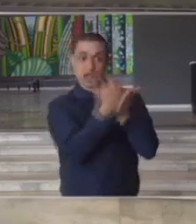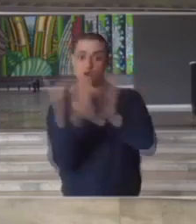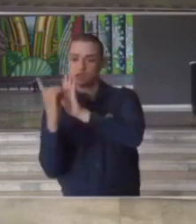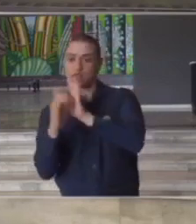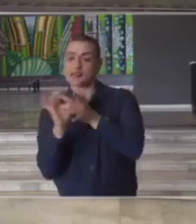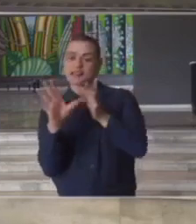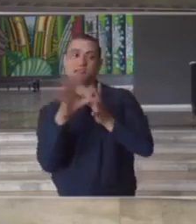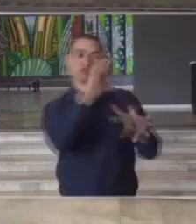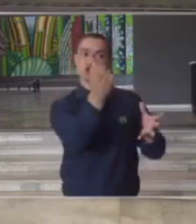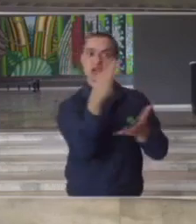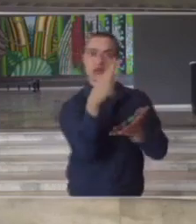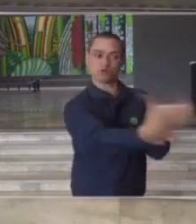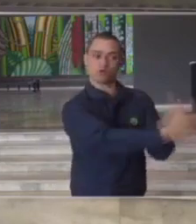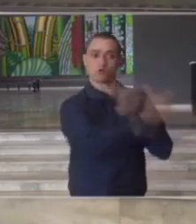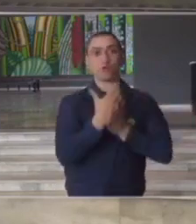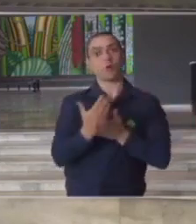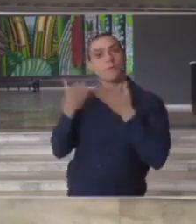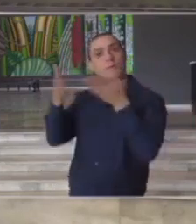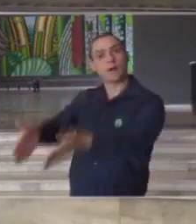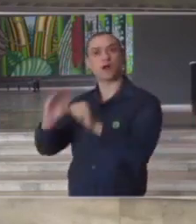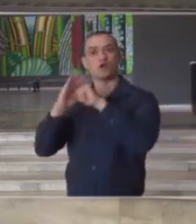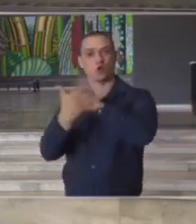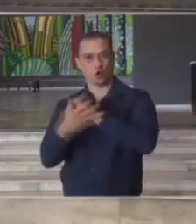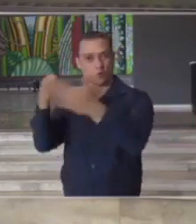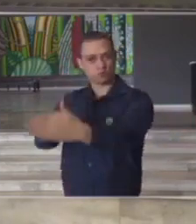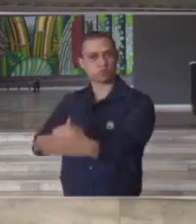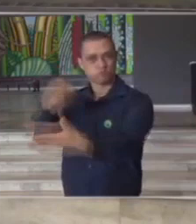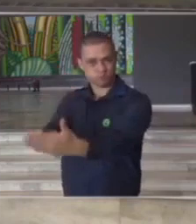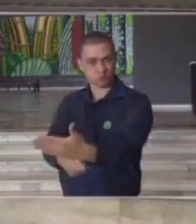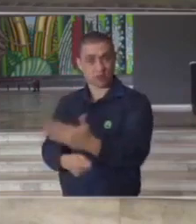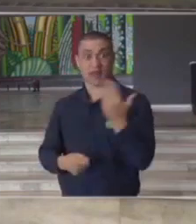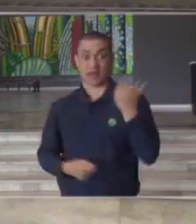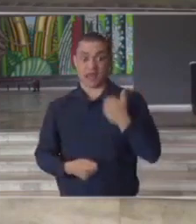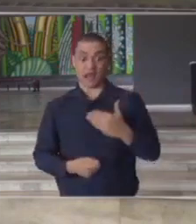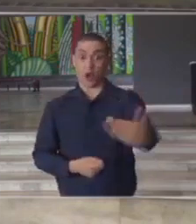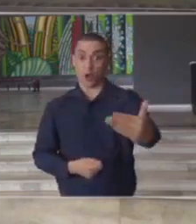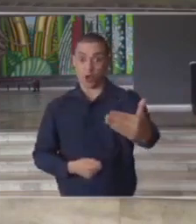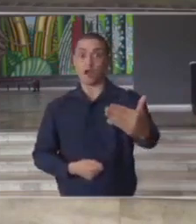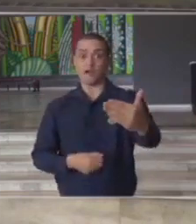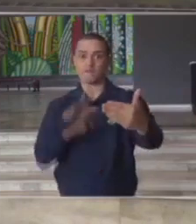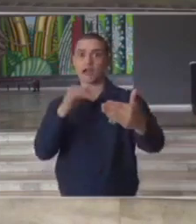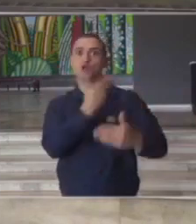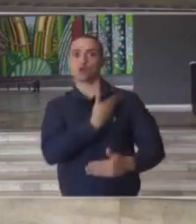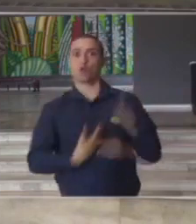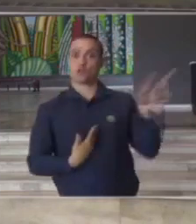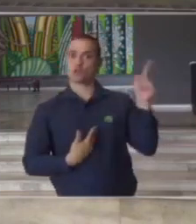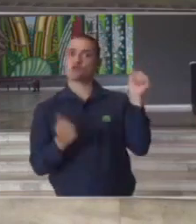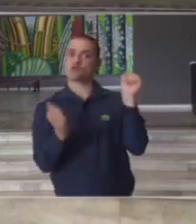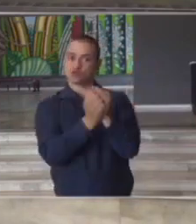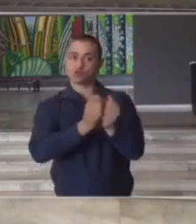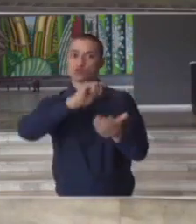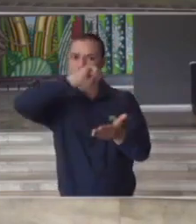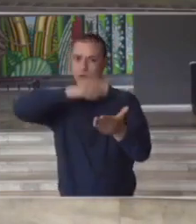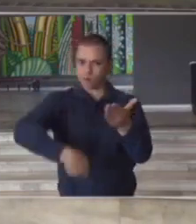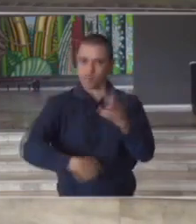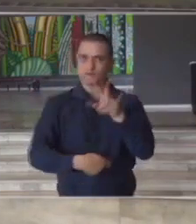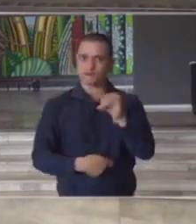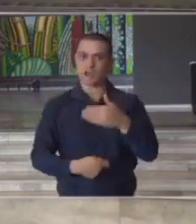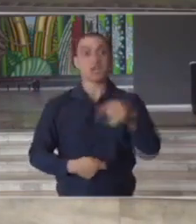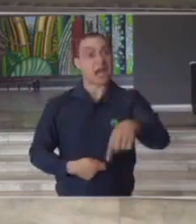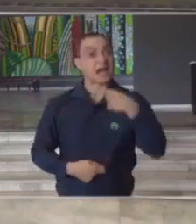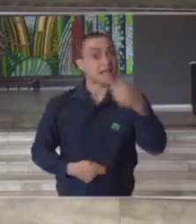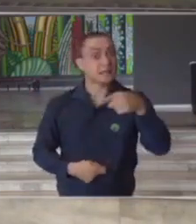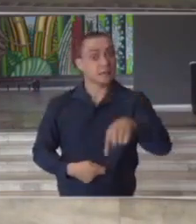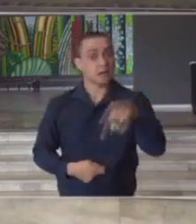combate ao coronavírus na cidade de São Paulo vamos inclusive em breve assinar com o governador isso é certo ainda esta